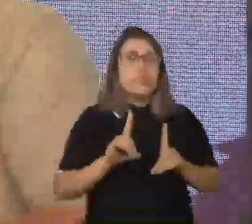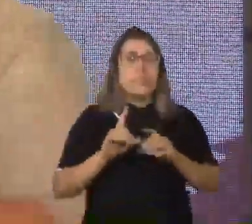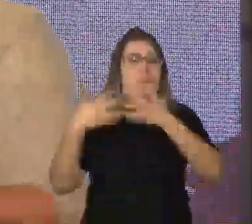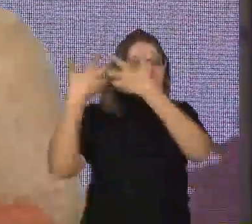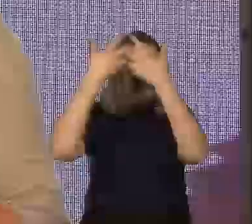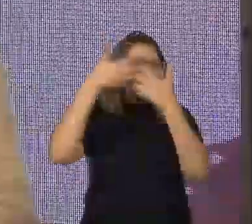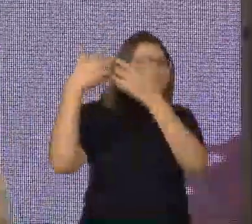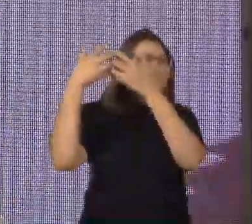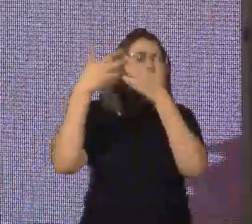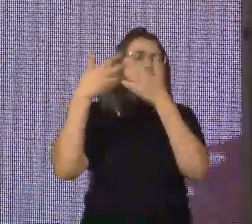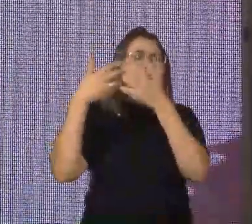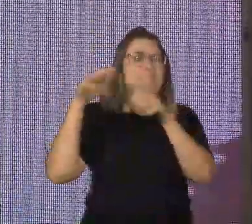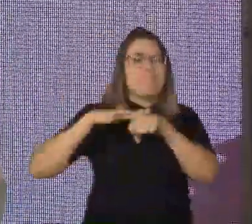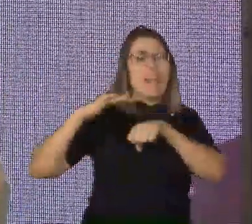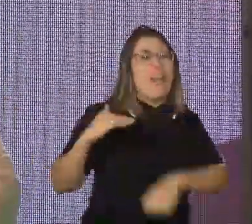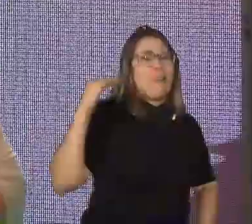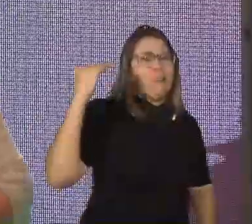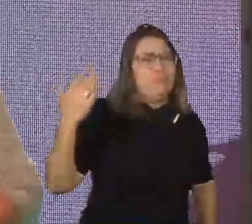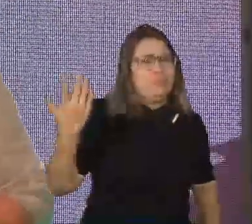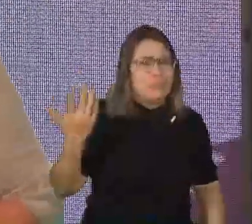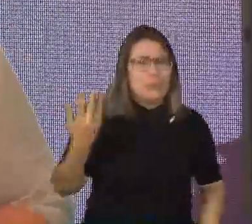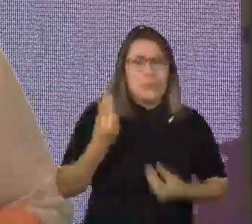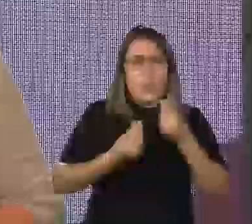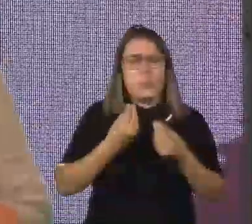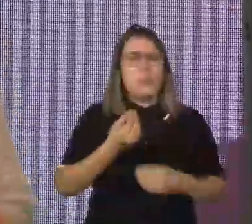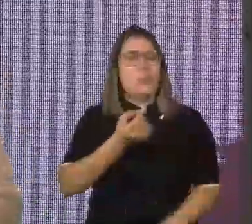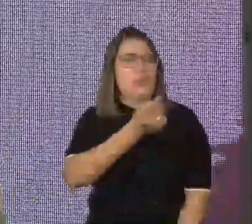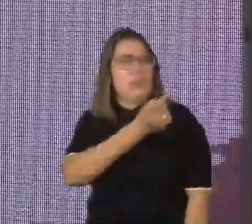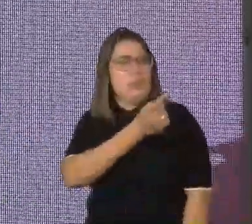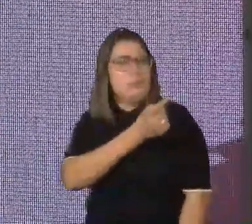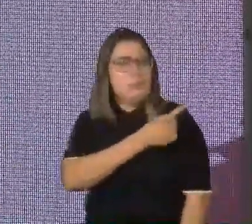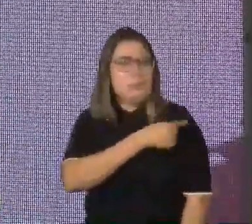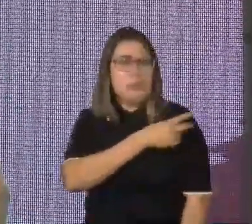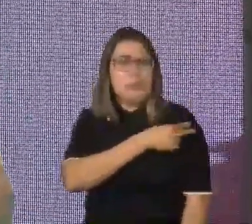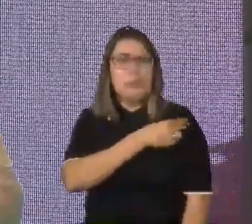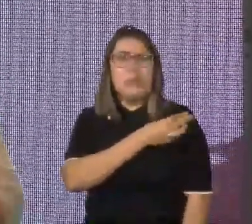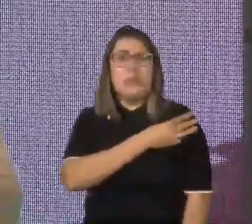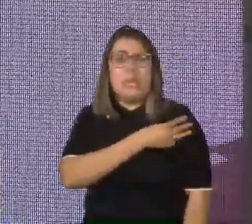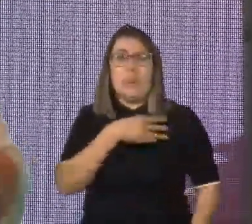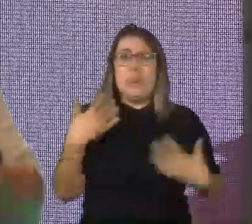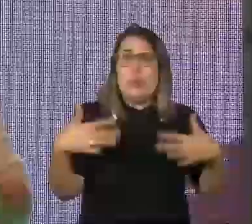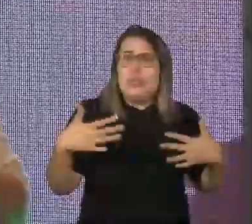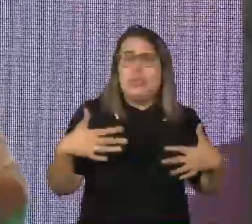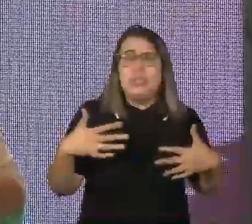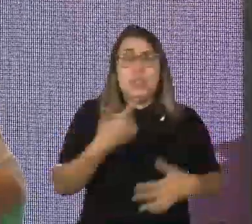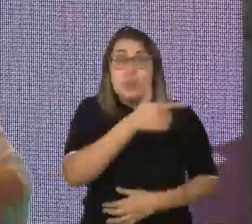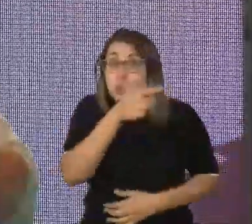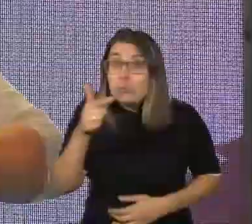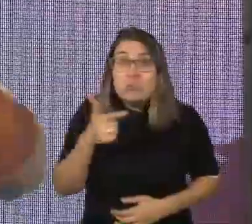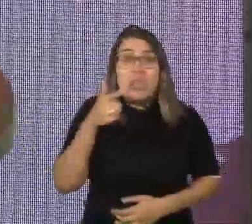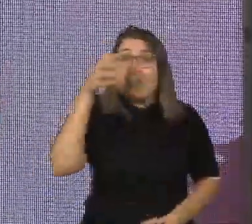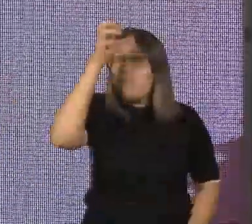passa todo o processo de educação infantil, chega ao segundo, terceiro, quarto, a primeiro ano do ensino médio, como vários casos que a gente